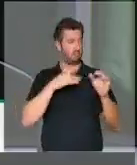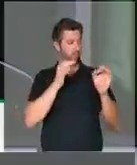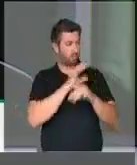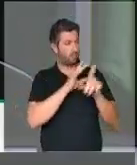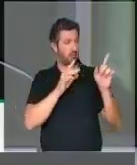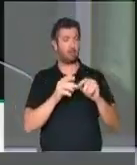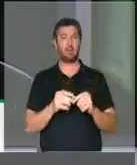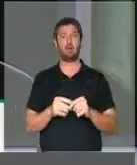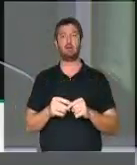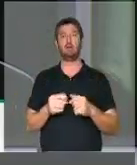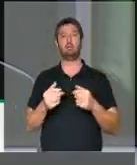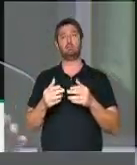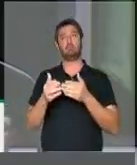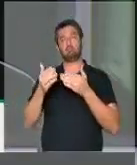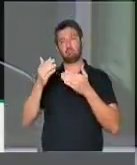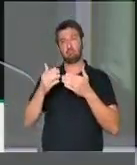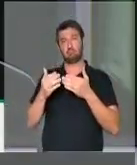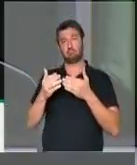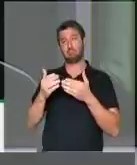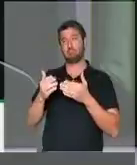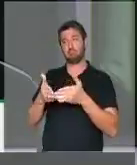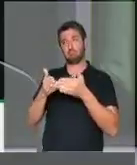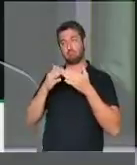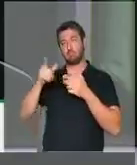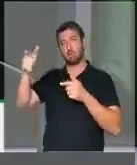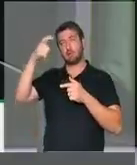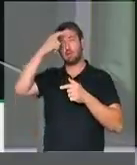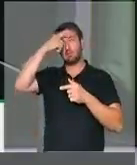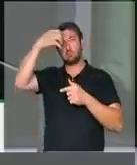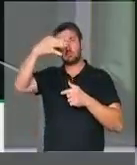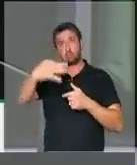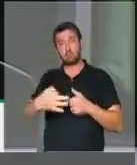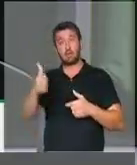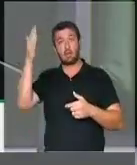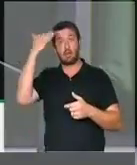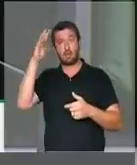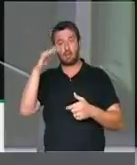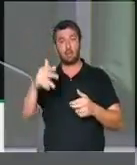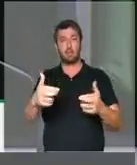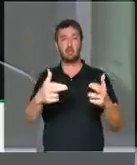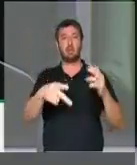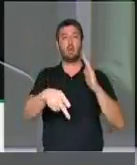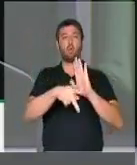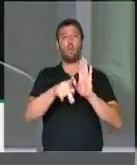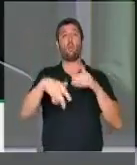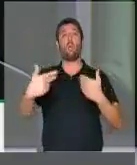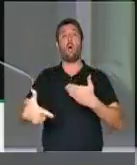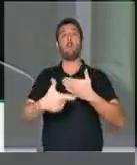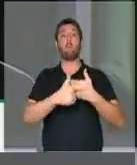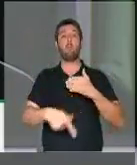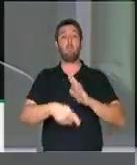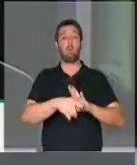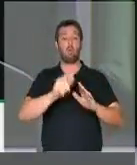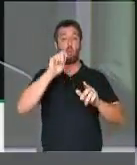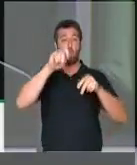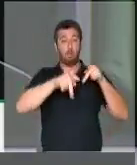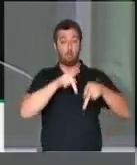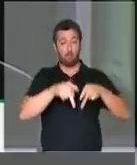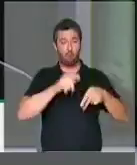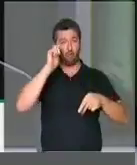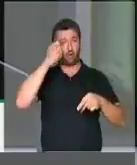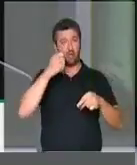Sr. Presidente, que tenha temperança necessária para entender o papel da população negra na própria